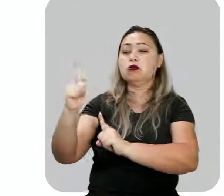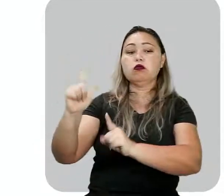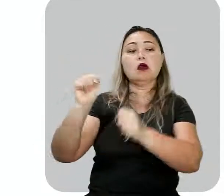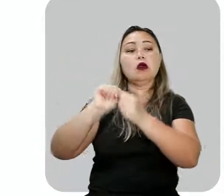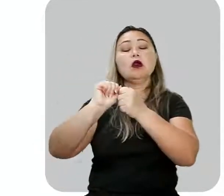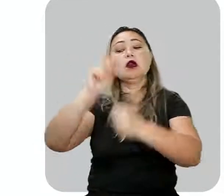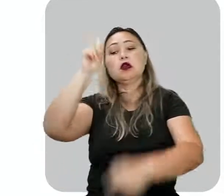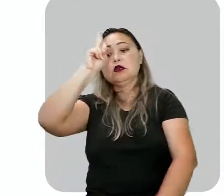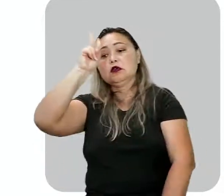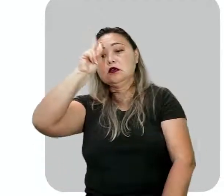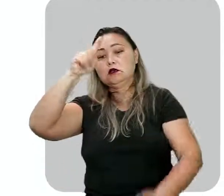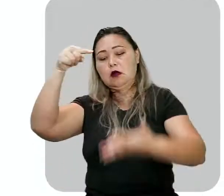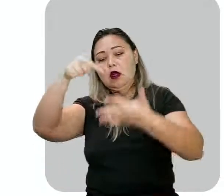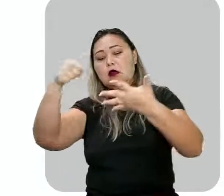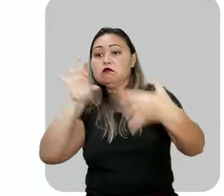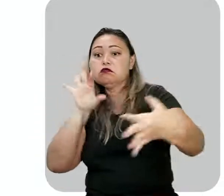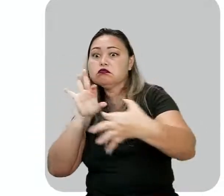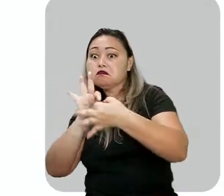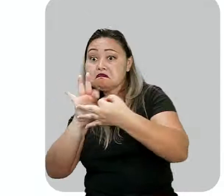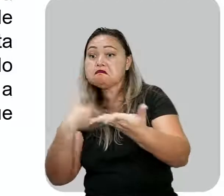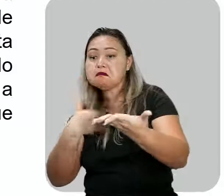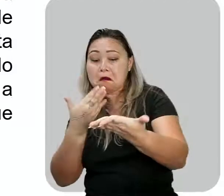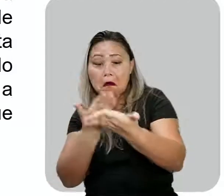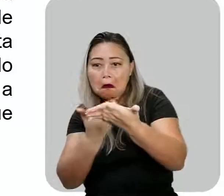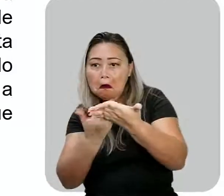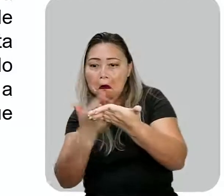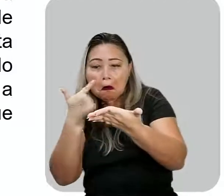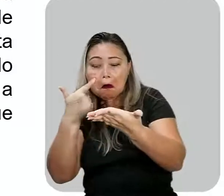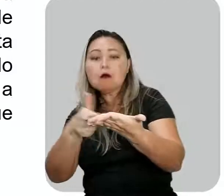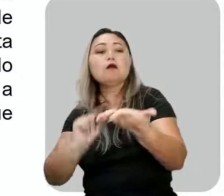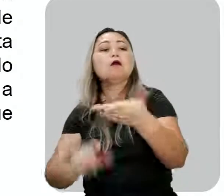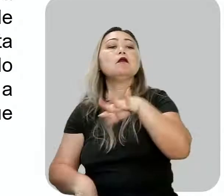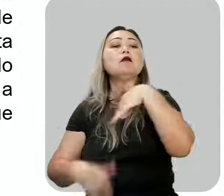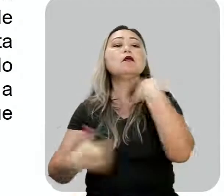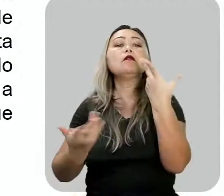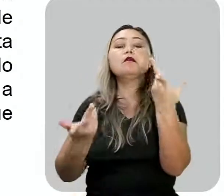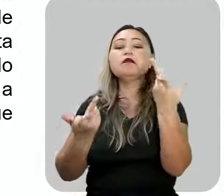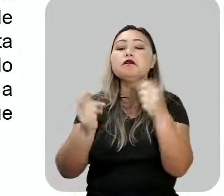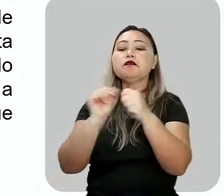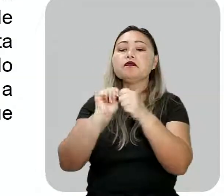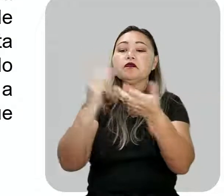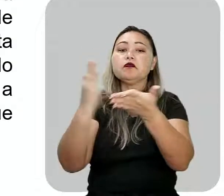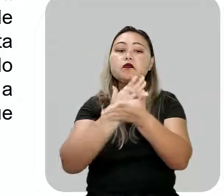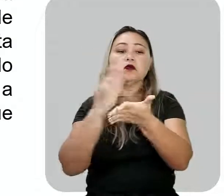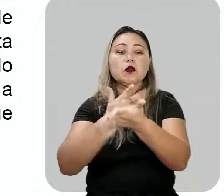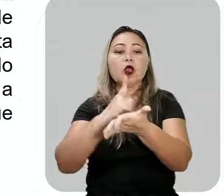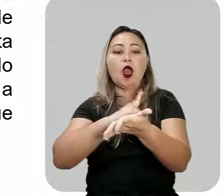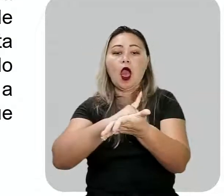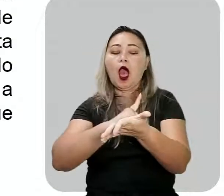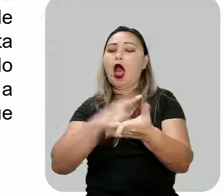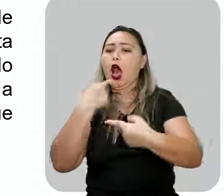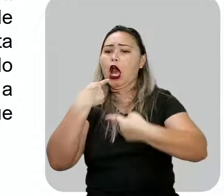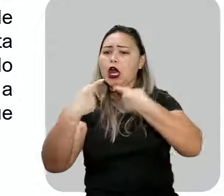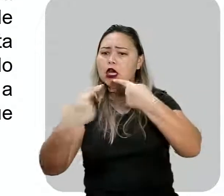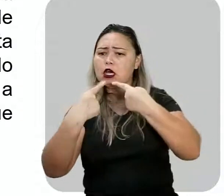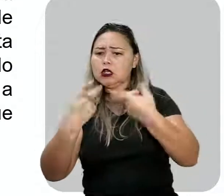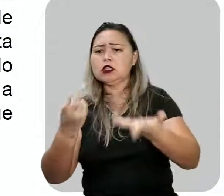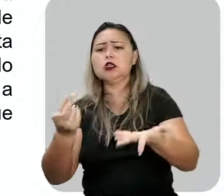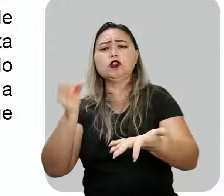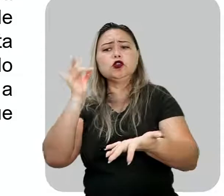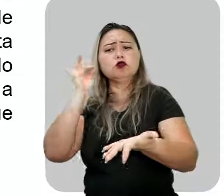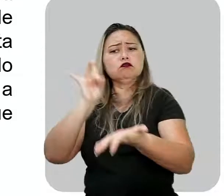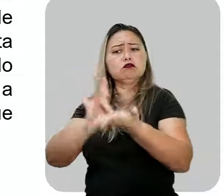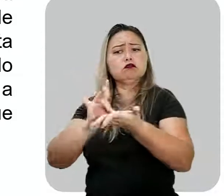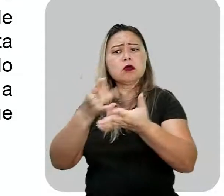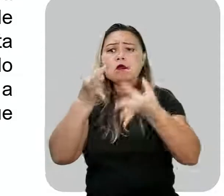Geografia e História. A obra possui um caráter crítico e realista, nunca